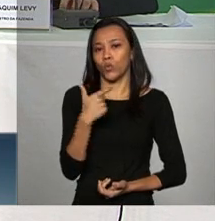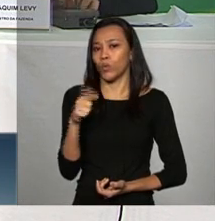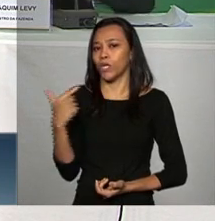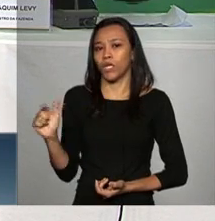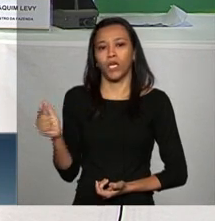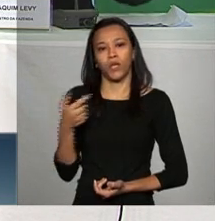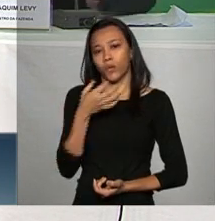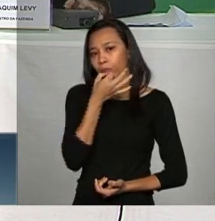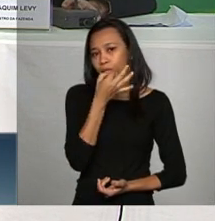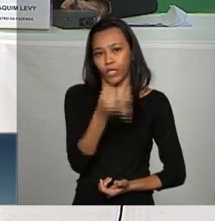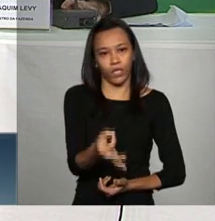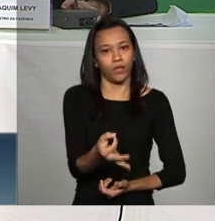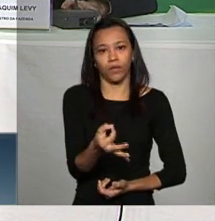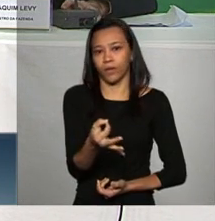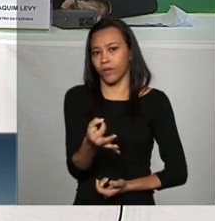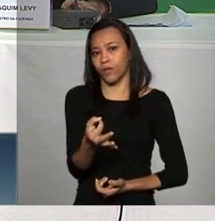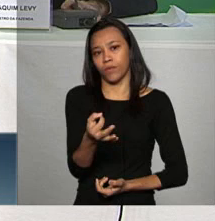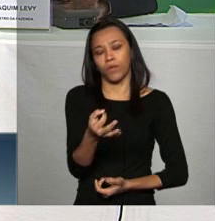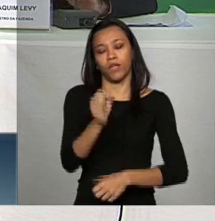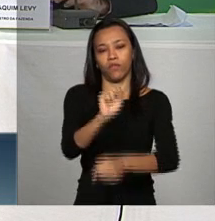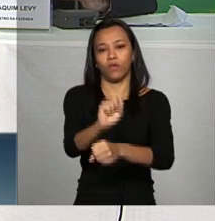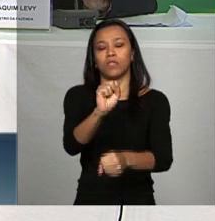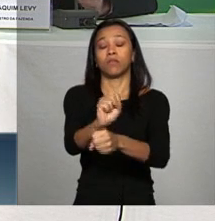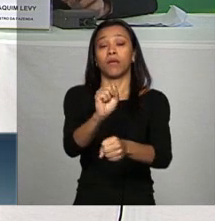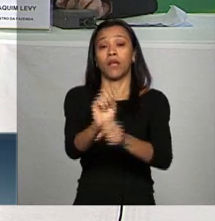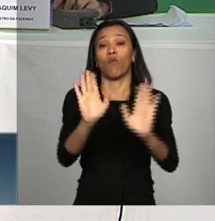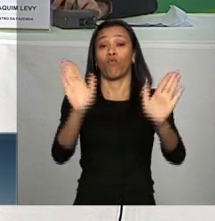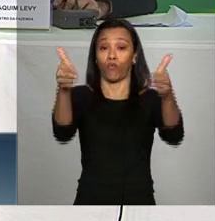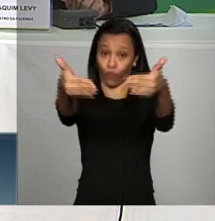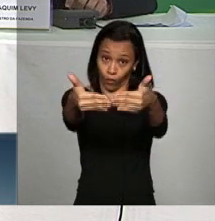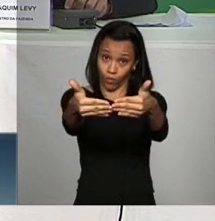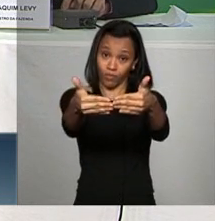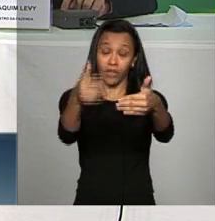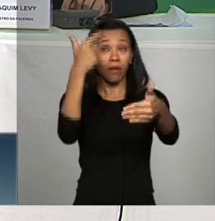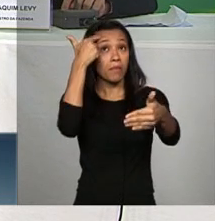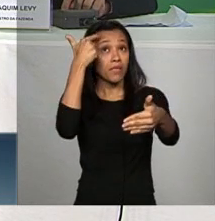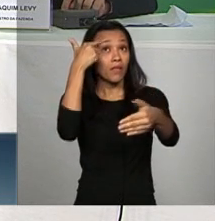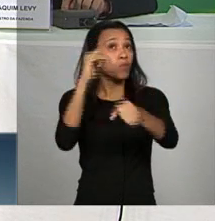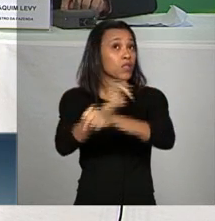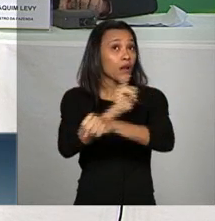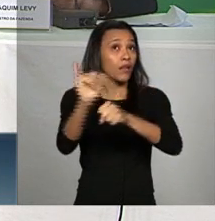vou esperar o fórum que é o ambiente que se vai pensar numa estratégia